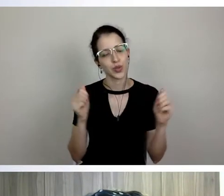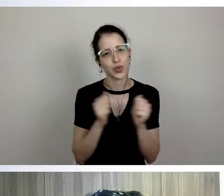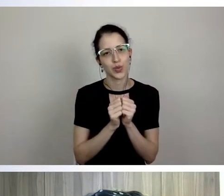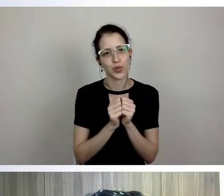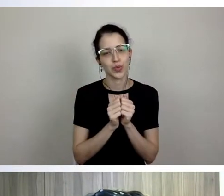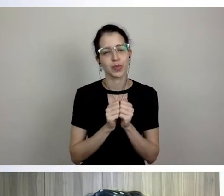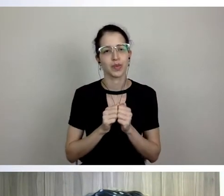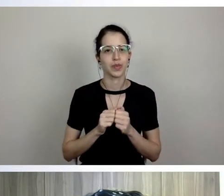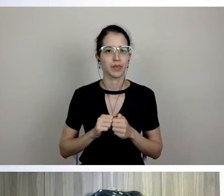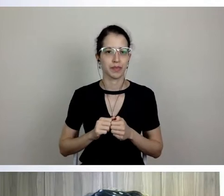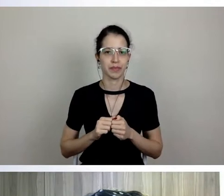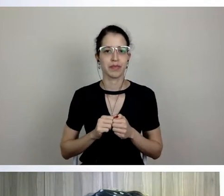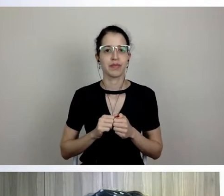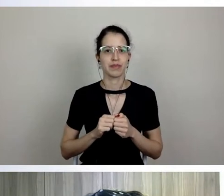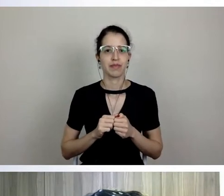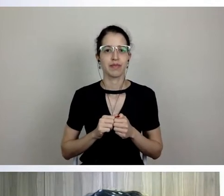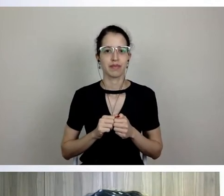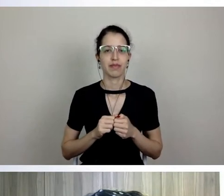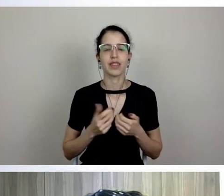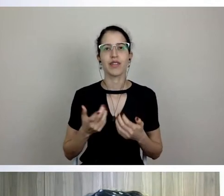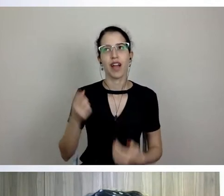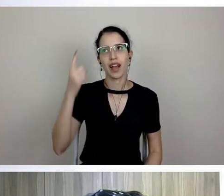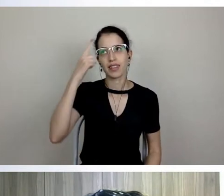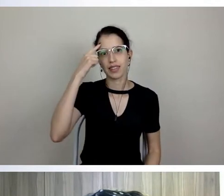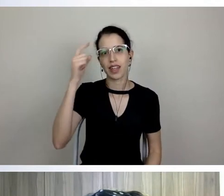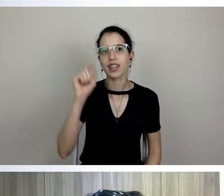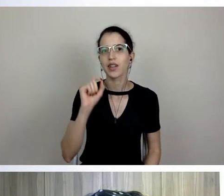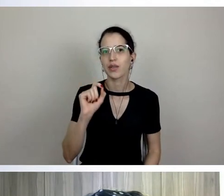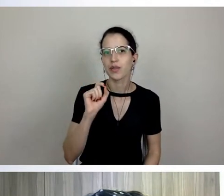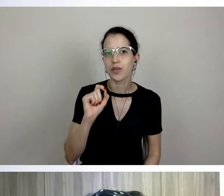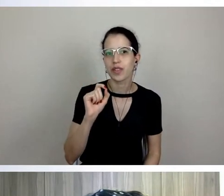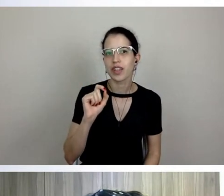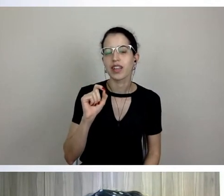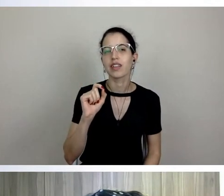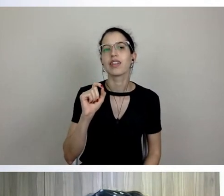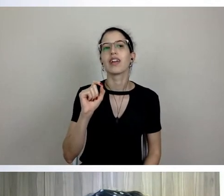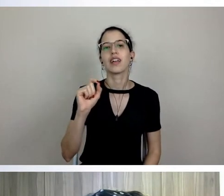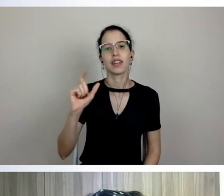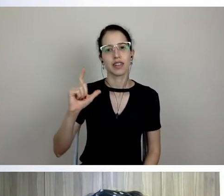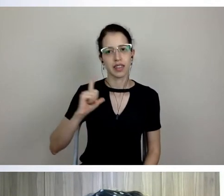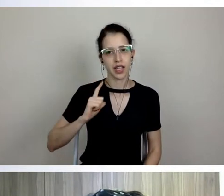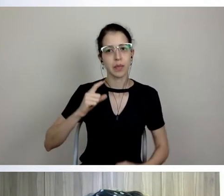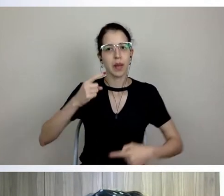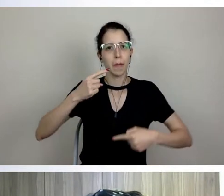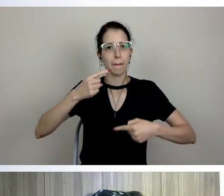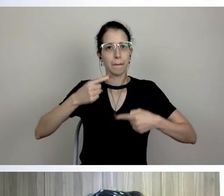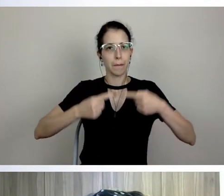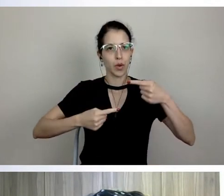Avançados, e a ideia, portanto, é termos toda uma política de